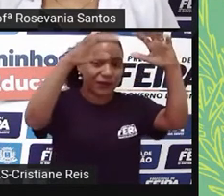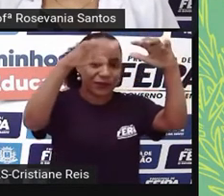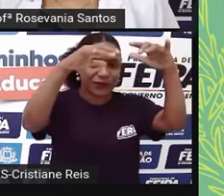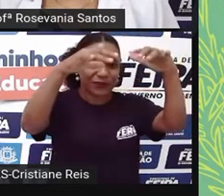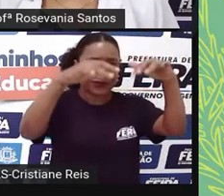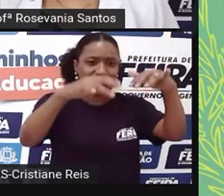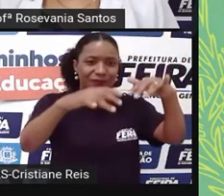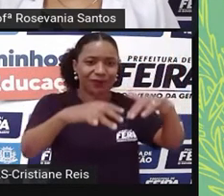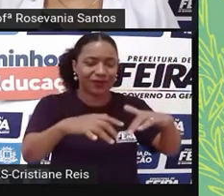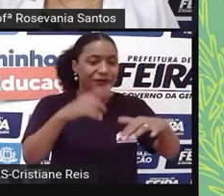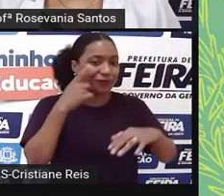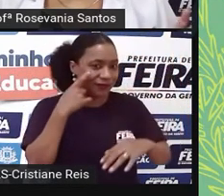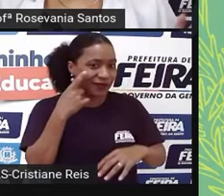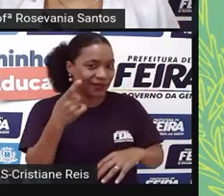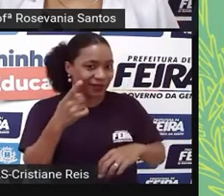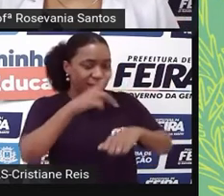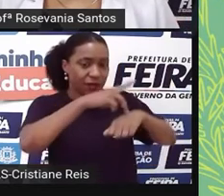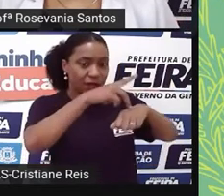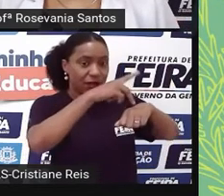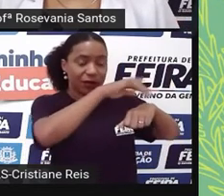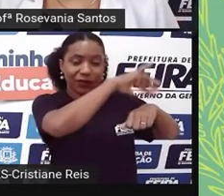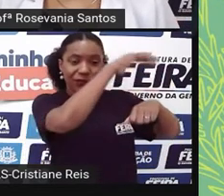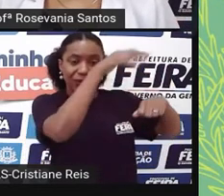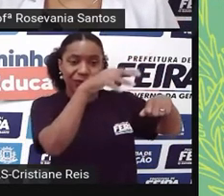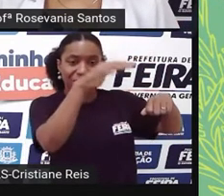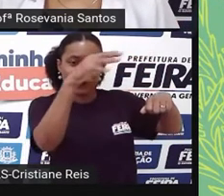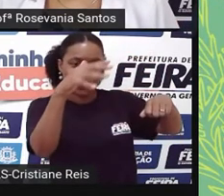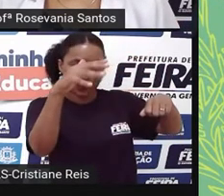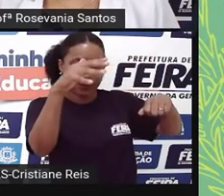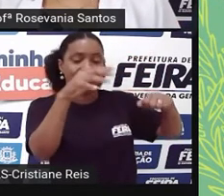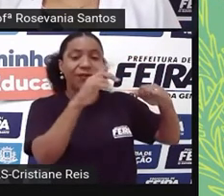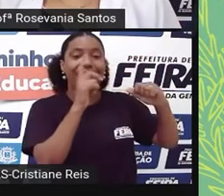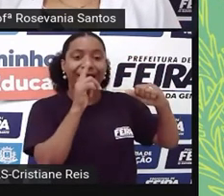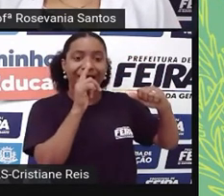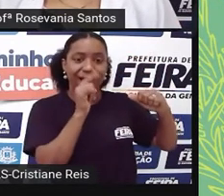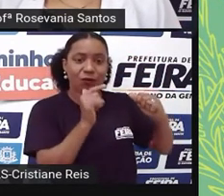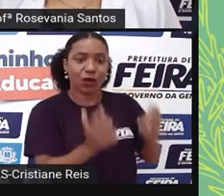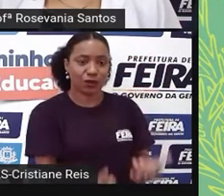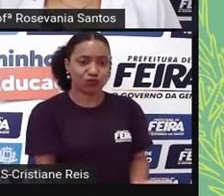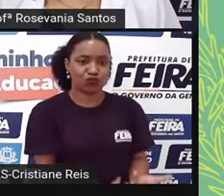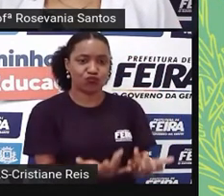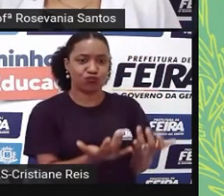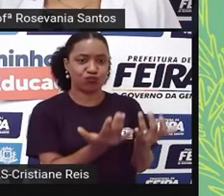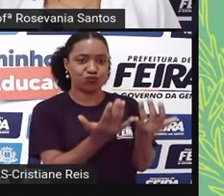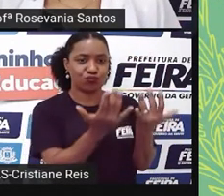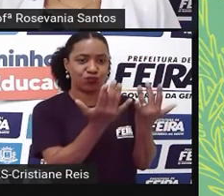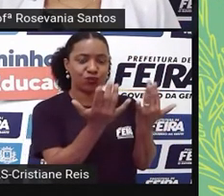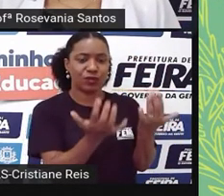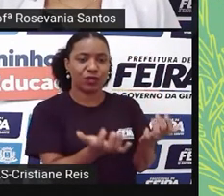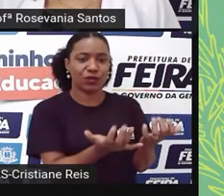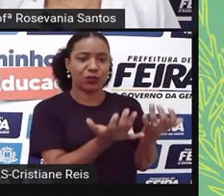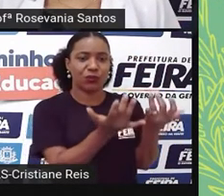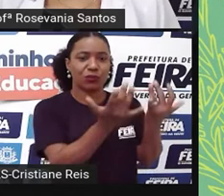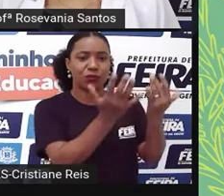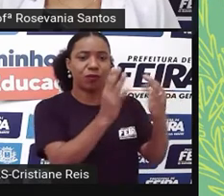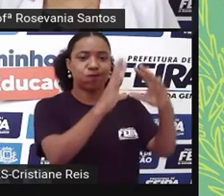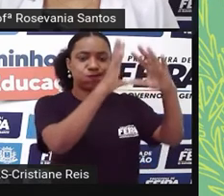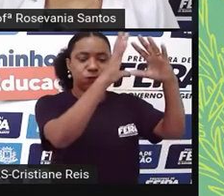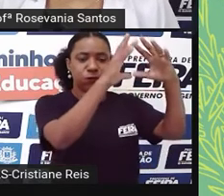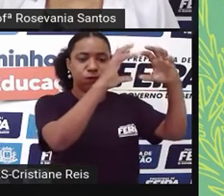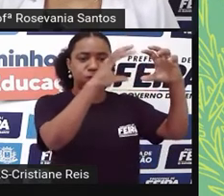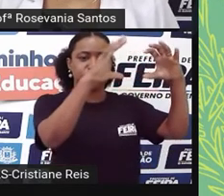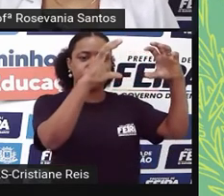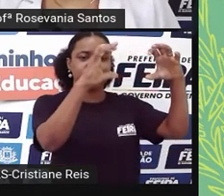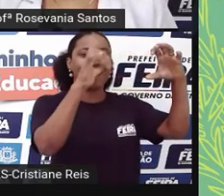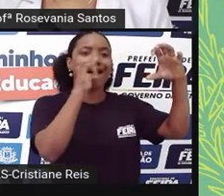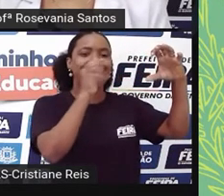Cordilheira dos Andes. Sim, ó, a prova vai chamar a atenção aqui, né, que é o mapa da América do Sul, e aqui é a Cordilheira dos Andes, né, essa cadeia de montanhas que a gente tem